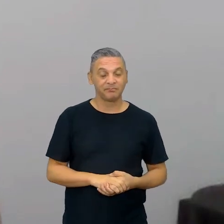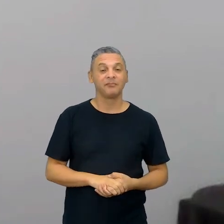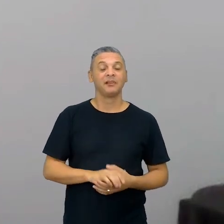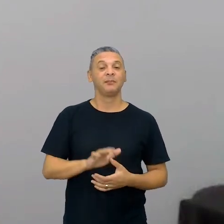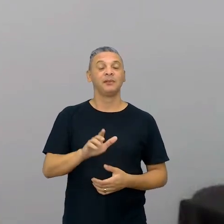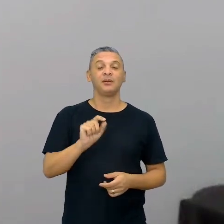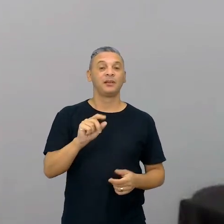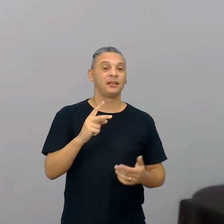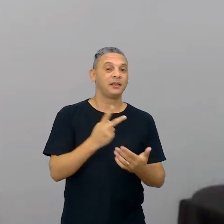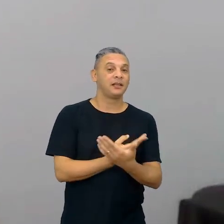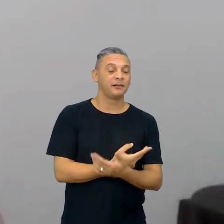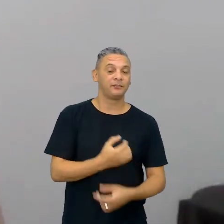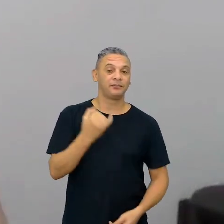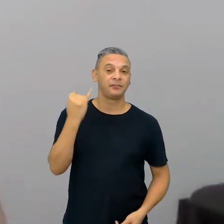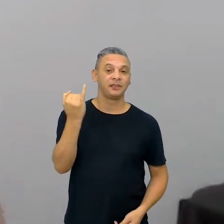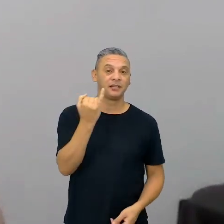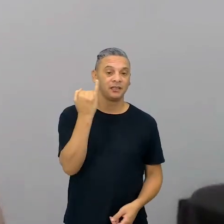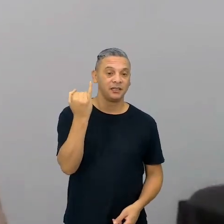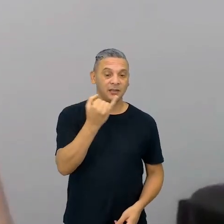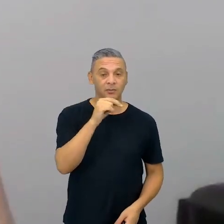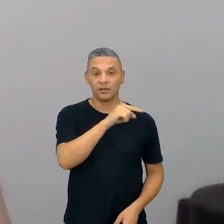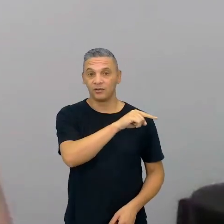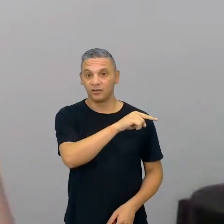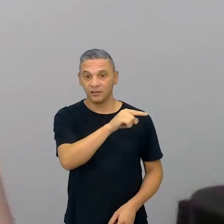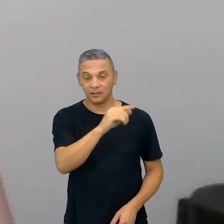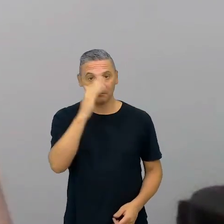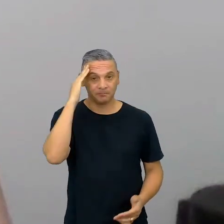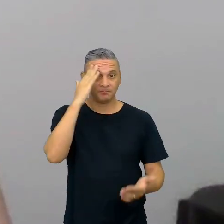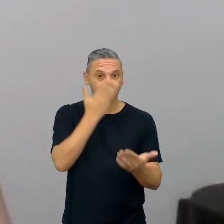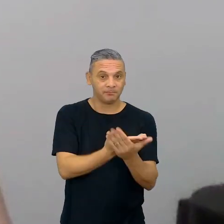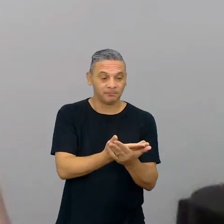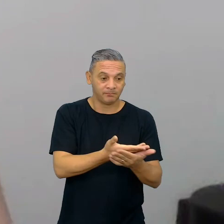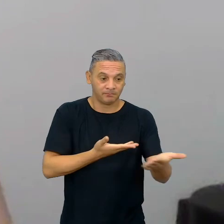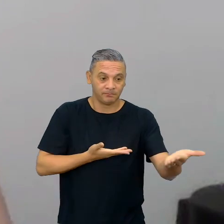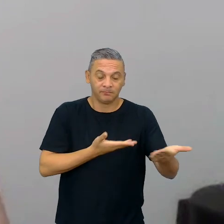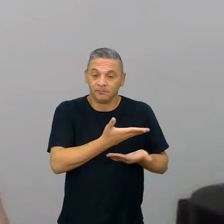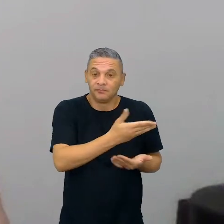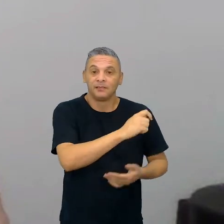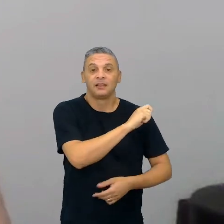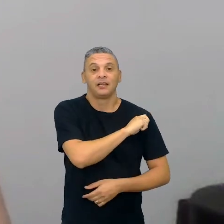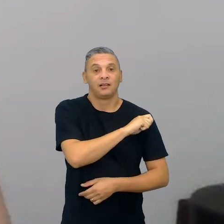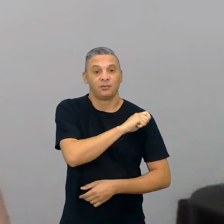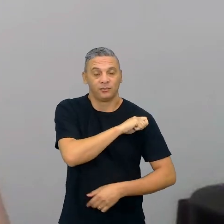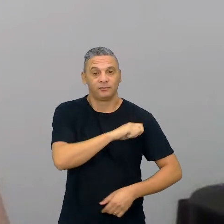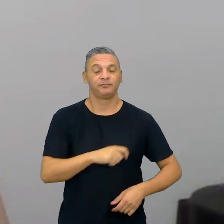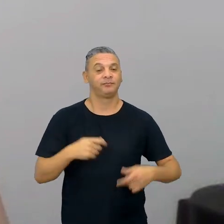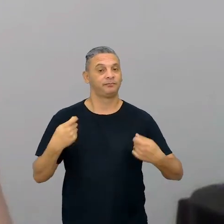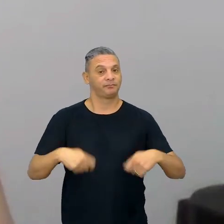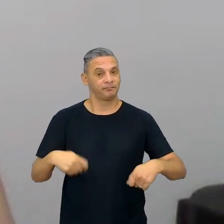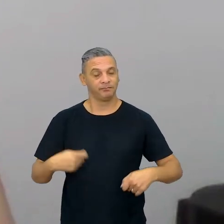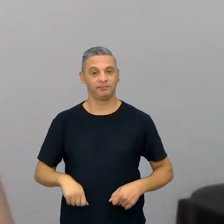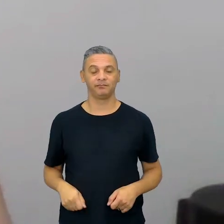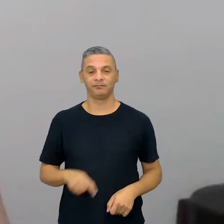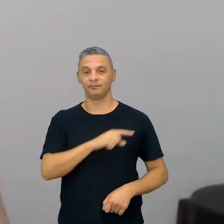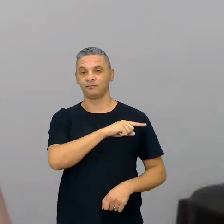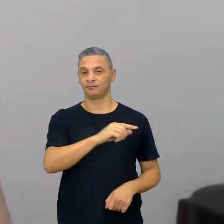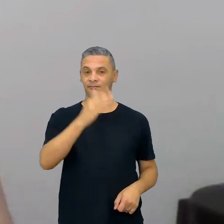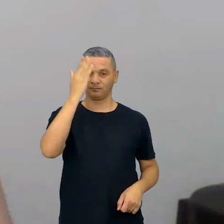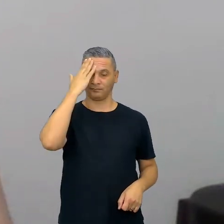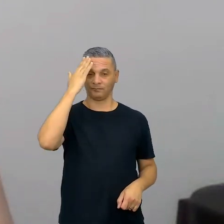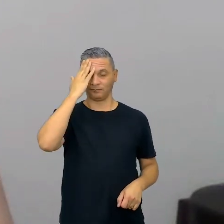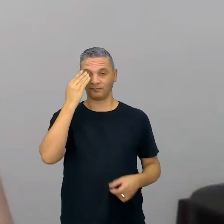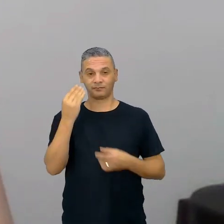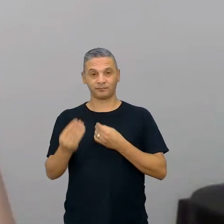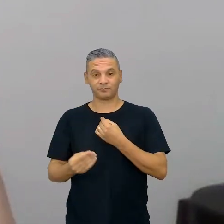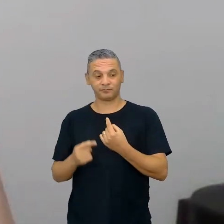mas é importante a gente ir criando confiança com os nossos estudantes, para eles entenderem a natureza da